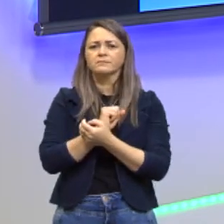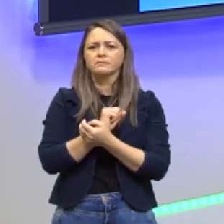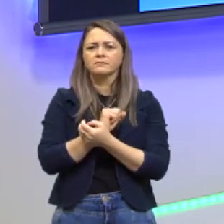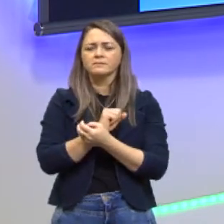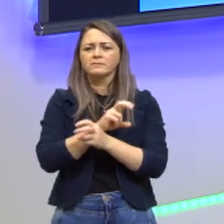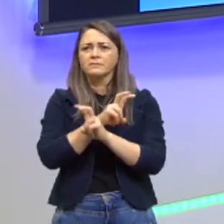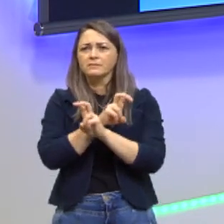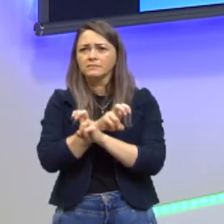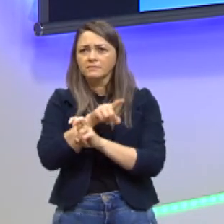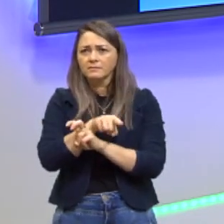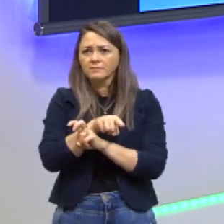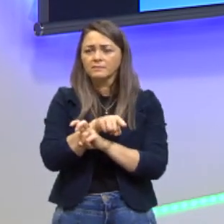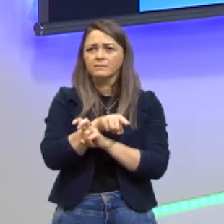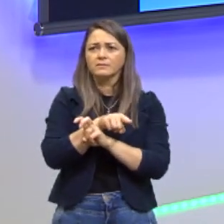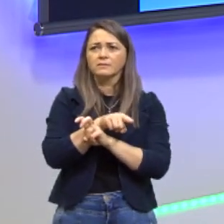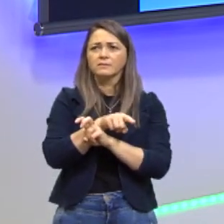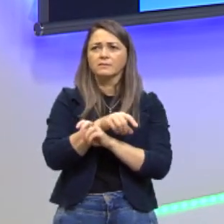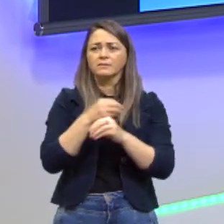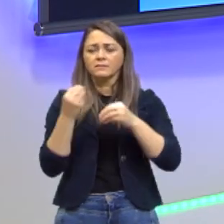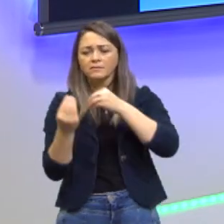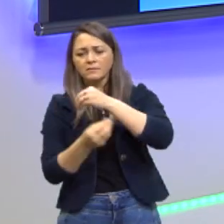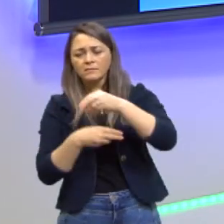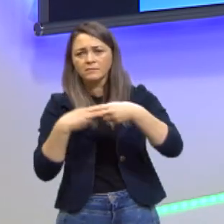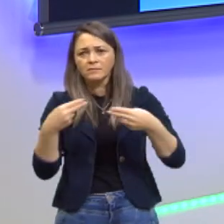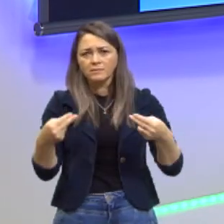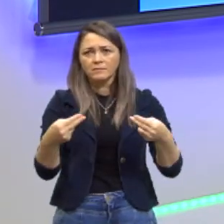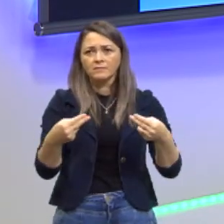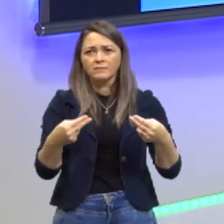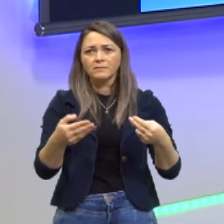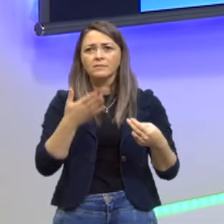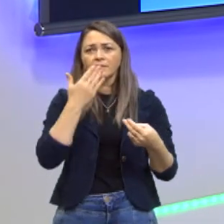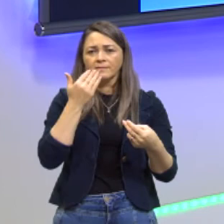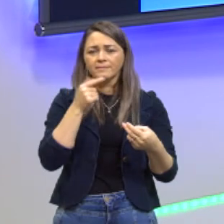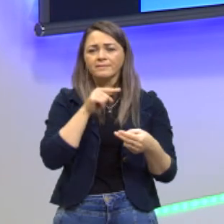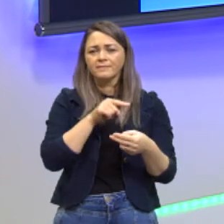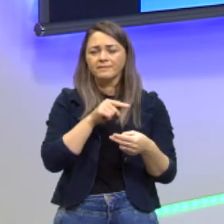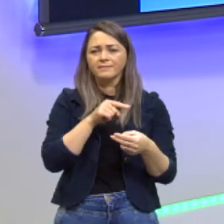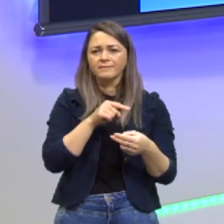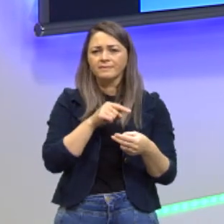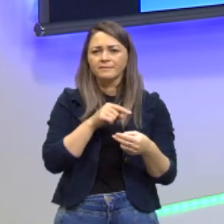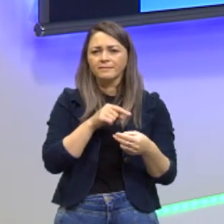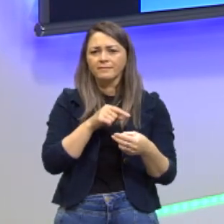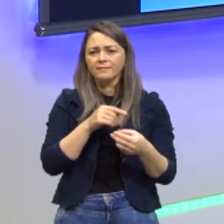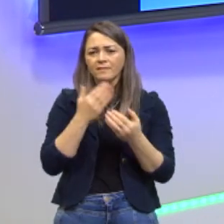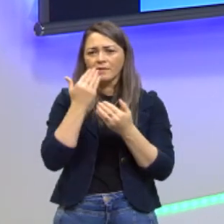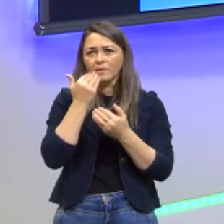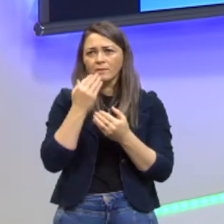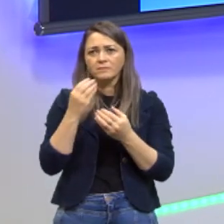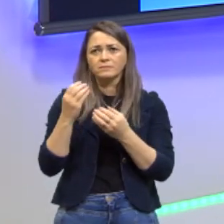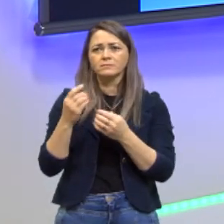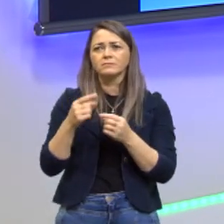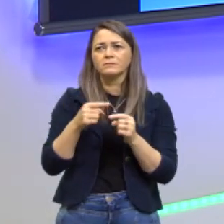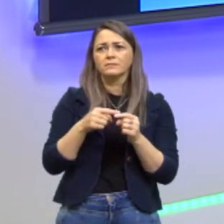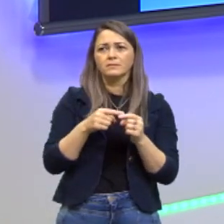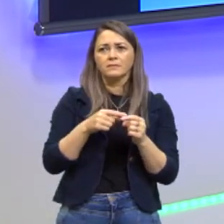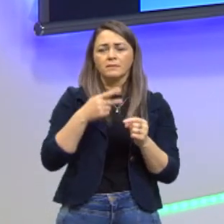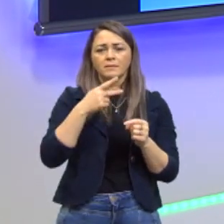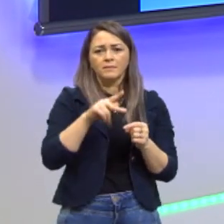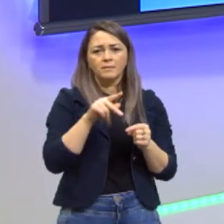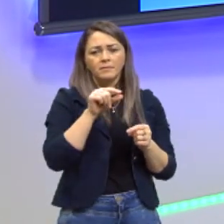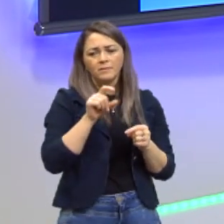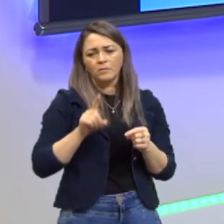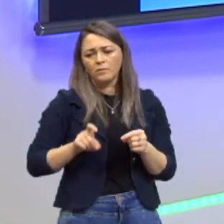tóxica? Nós estamos nos alimentando desses alimentos tóxicos. Teoricamente, é tóxico por uma lagarta.